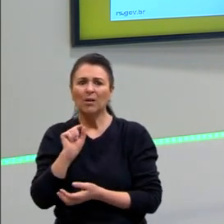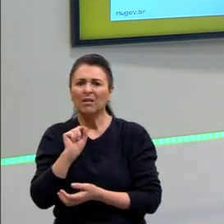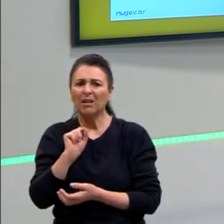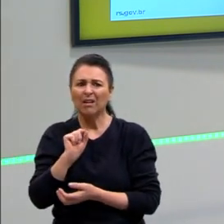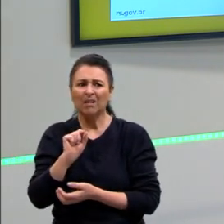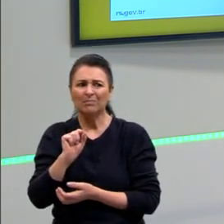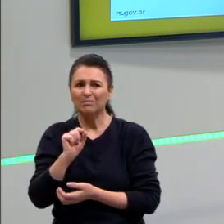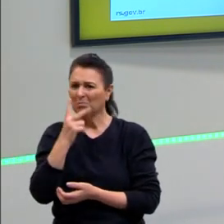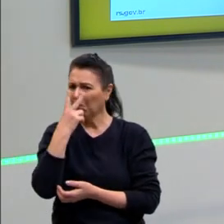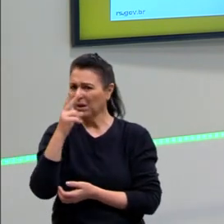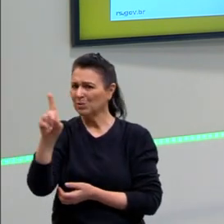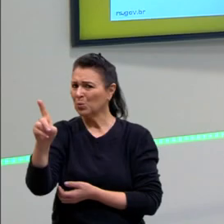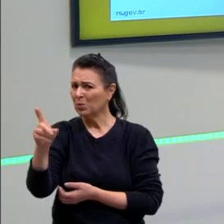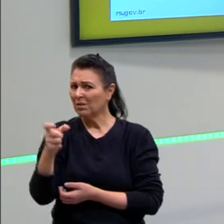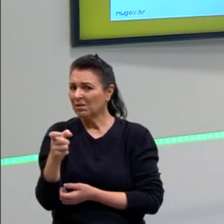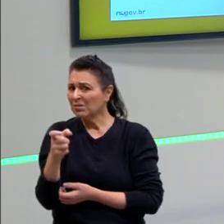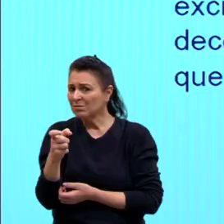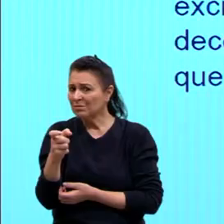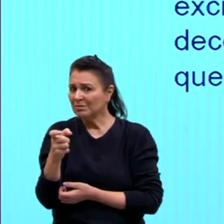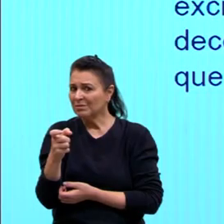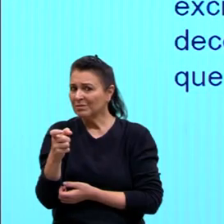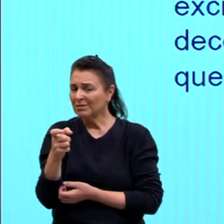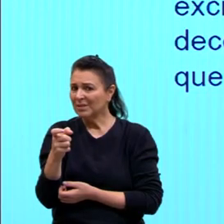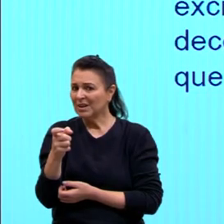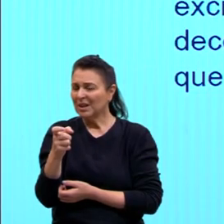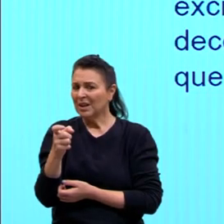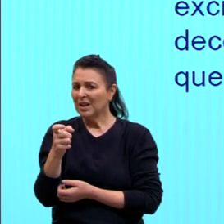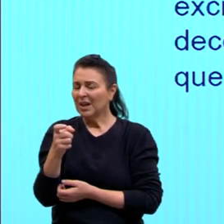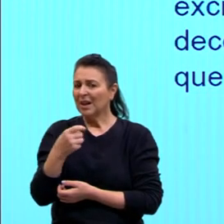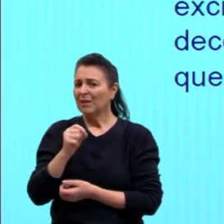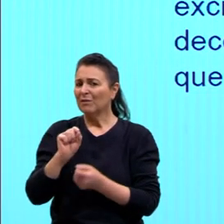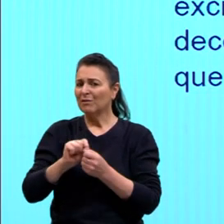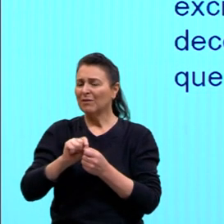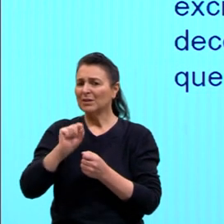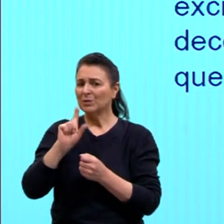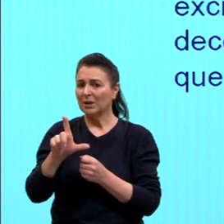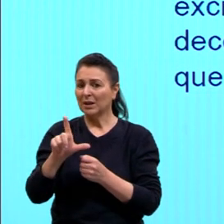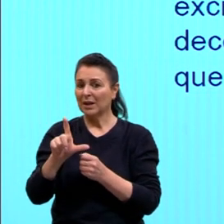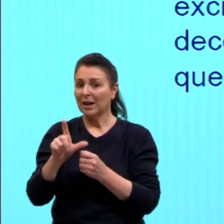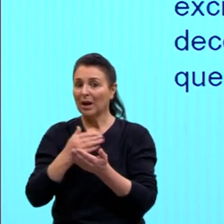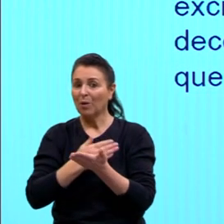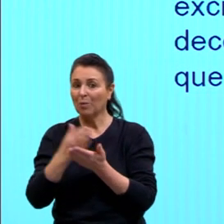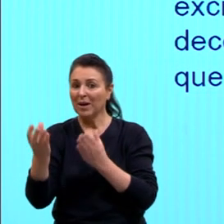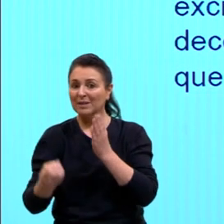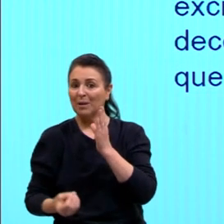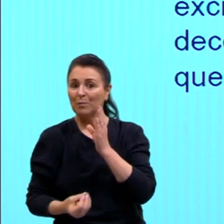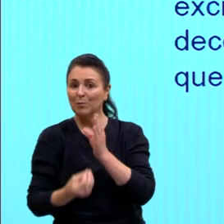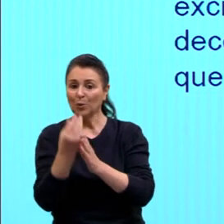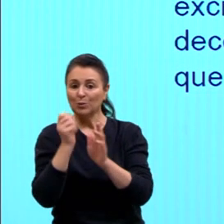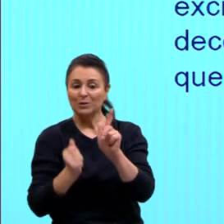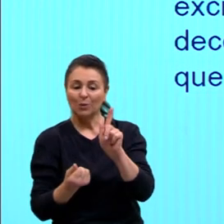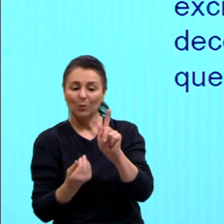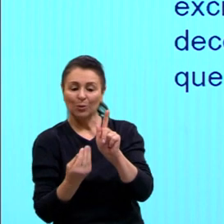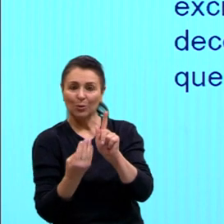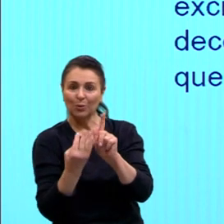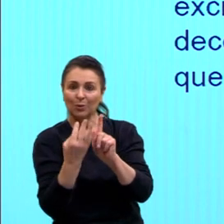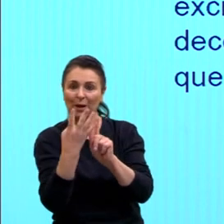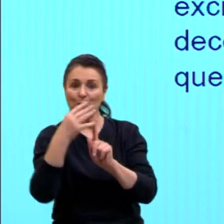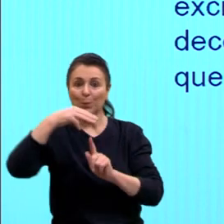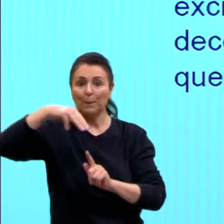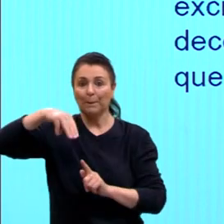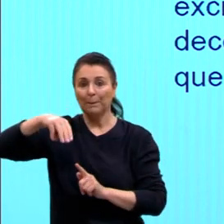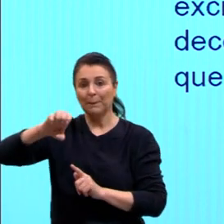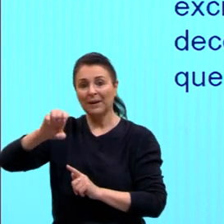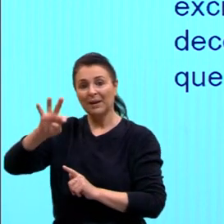o lixo que seria, vai gerar ali aquele gás, né, e o gás, que é o metano,